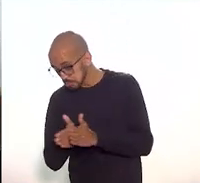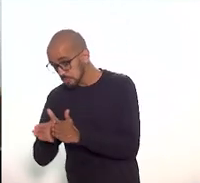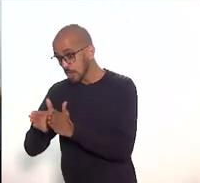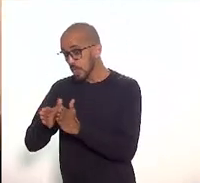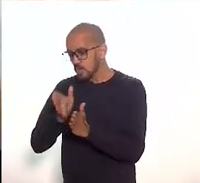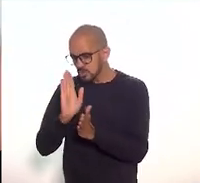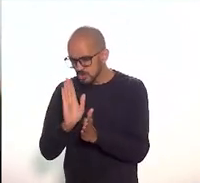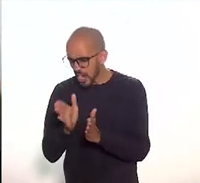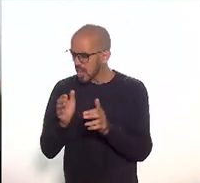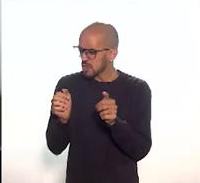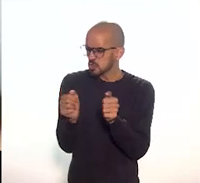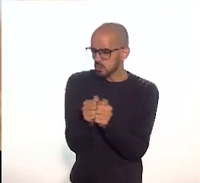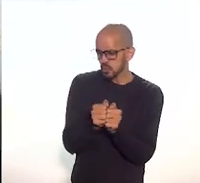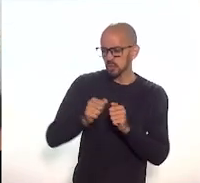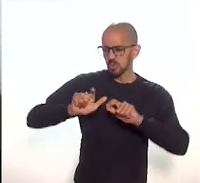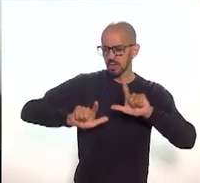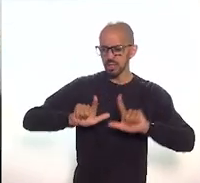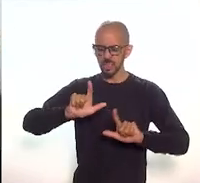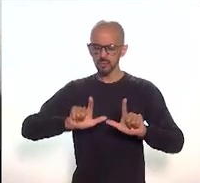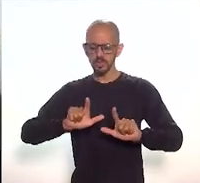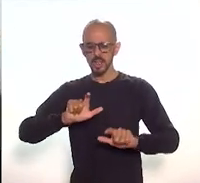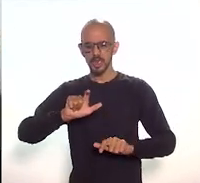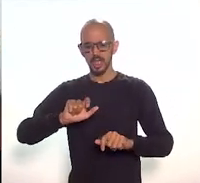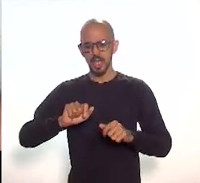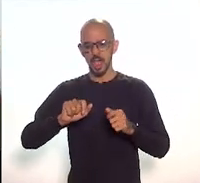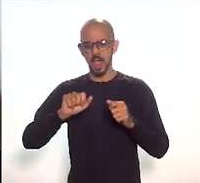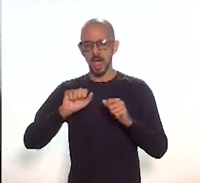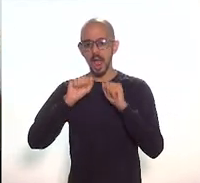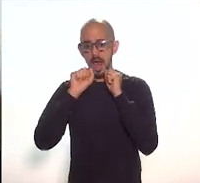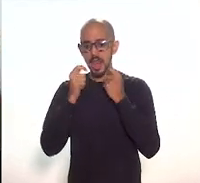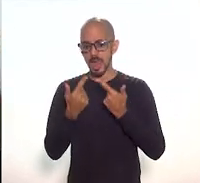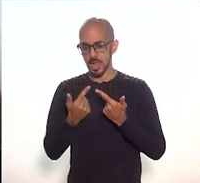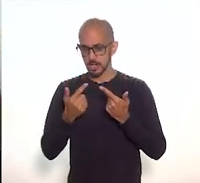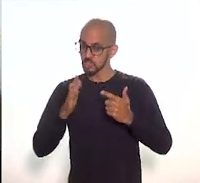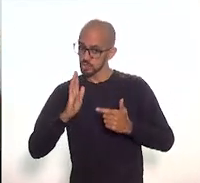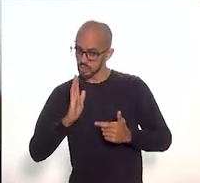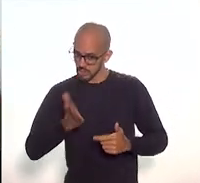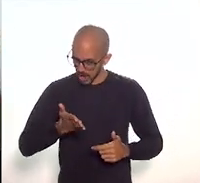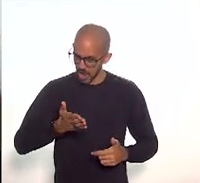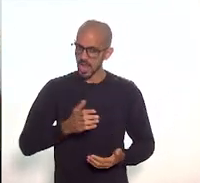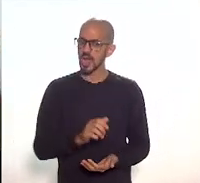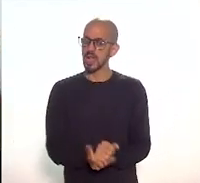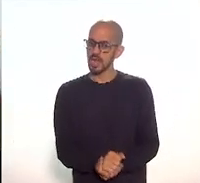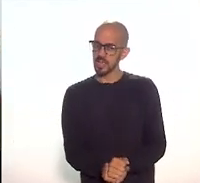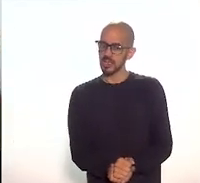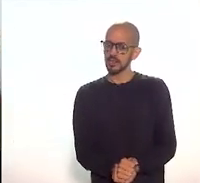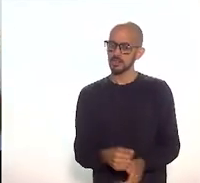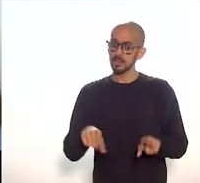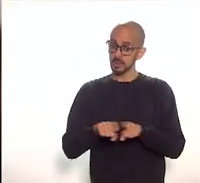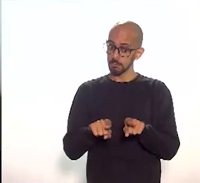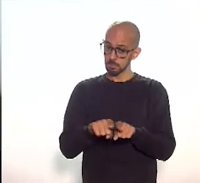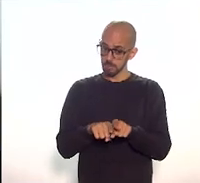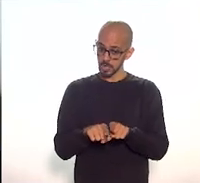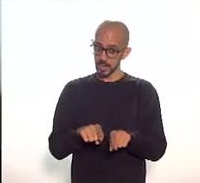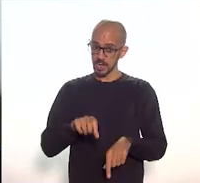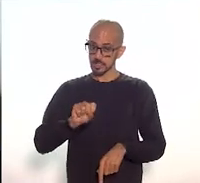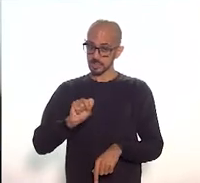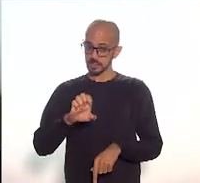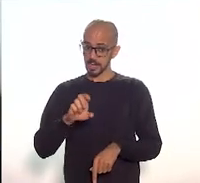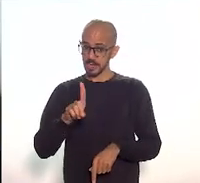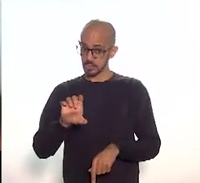tantos pontos importantíssimos, inclusive a sede do Parlamento Fluminense, que é o centro,